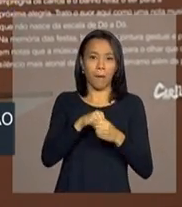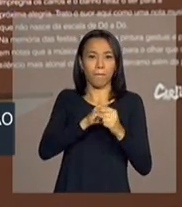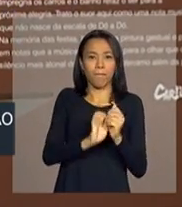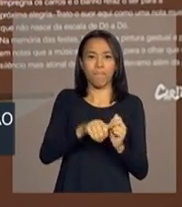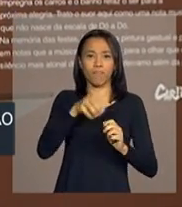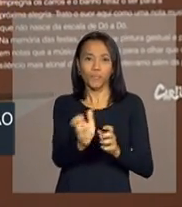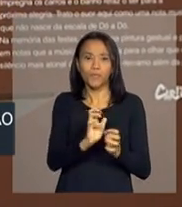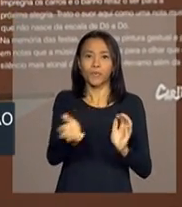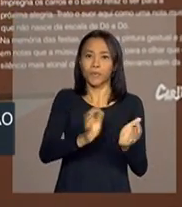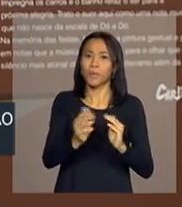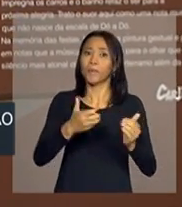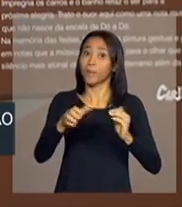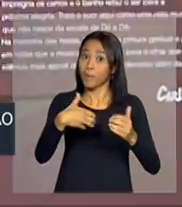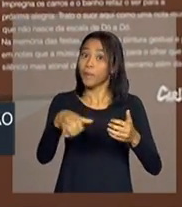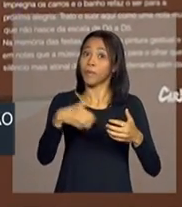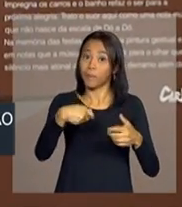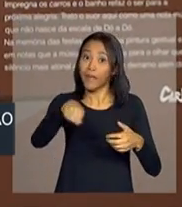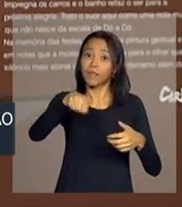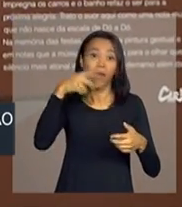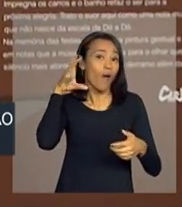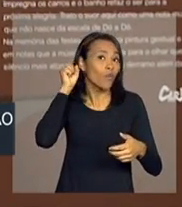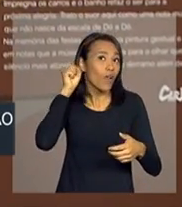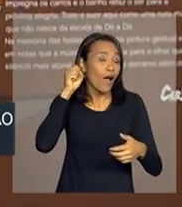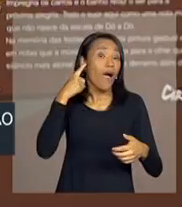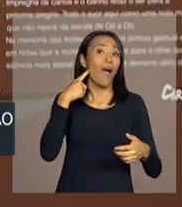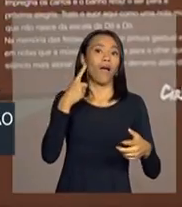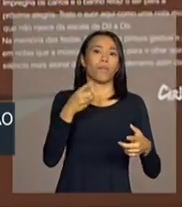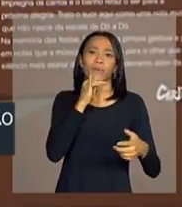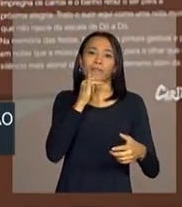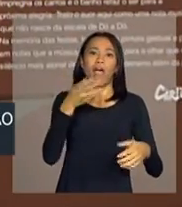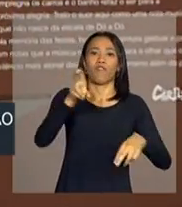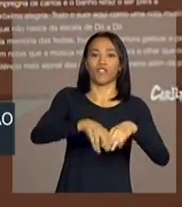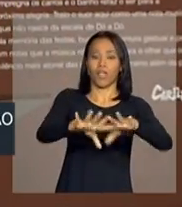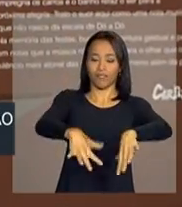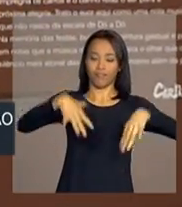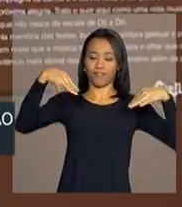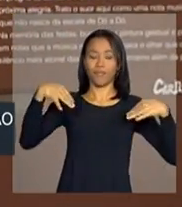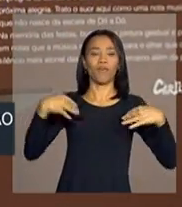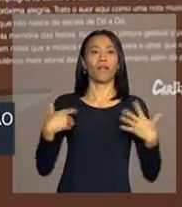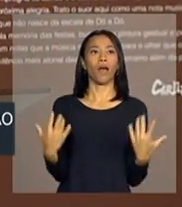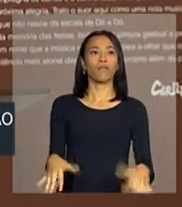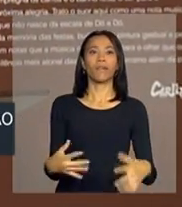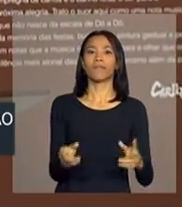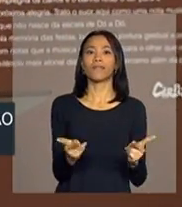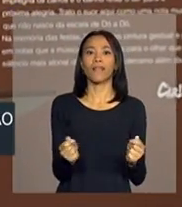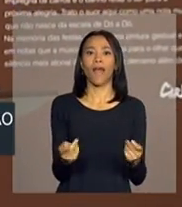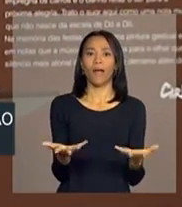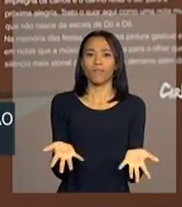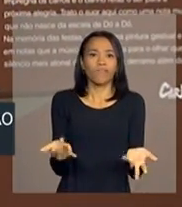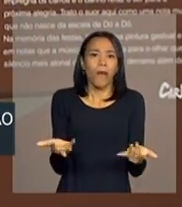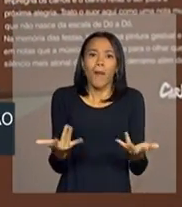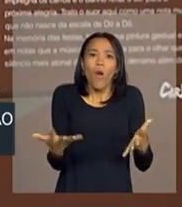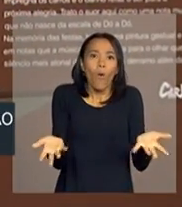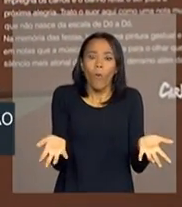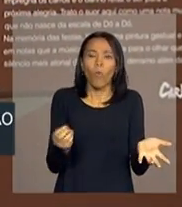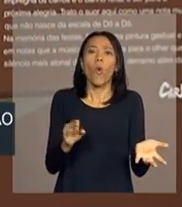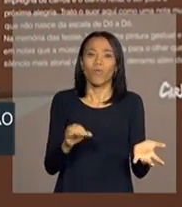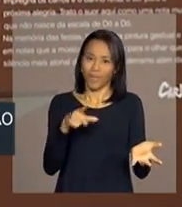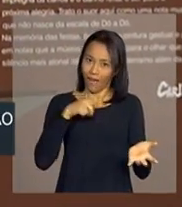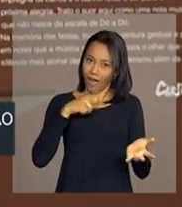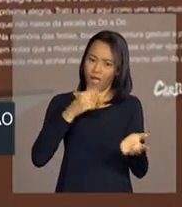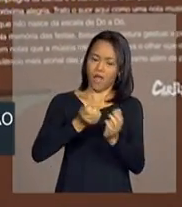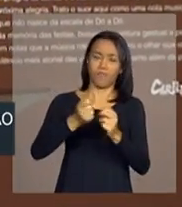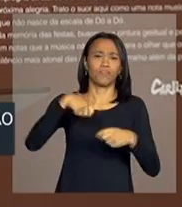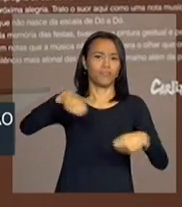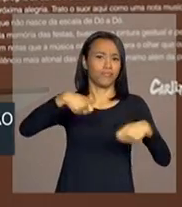fazê-lo. Claro que a gente não vai falar assim, vou chegar no estádio, vou ficar com as mãos ocupadas. Tem coisas aí. Na caixa de aula